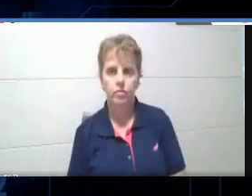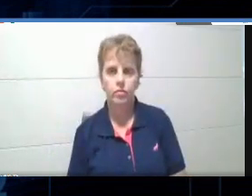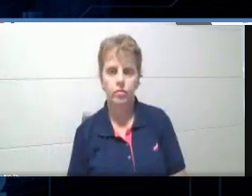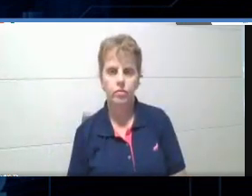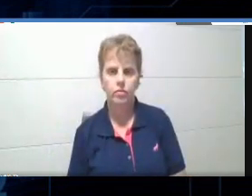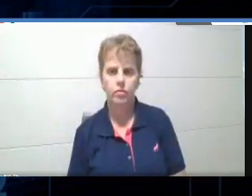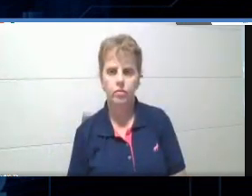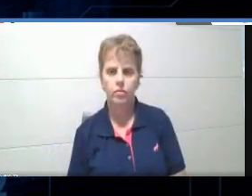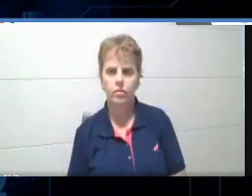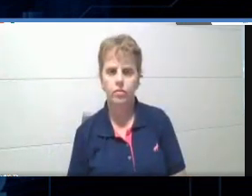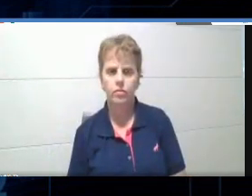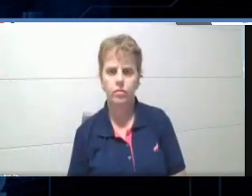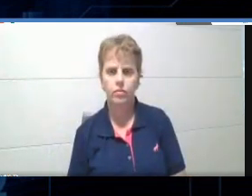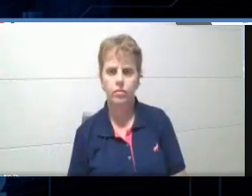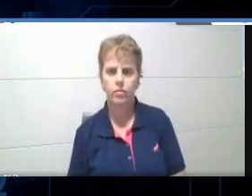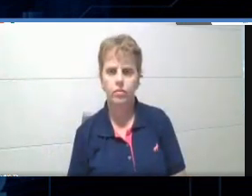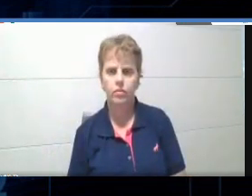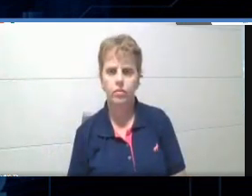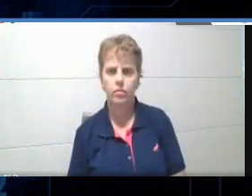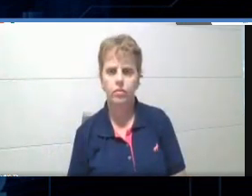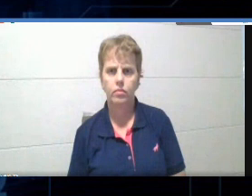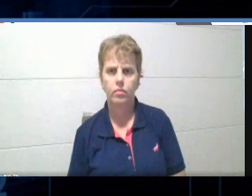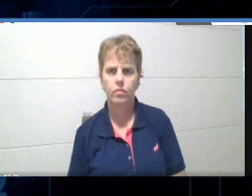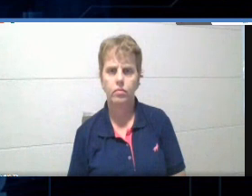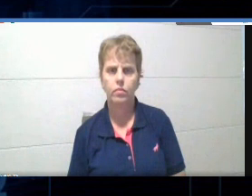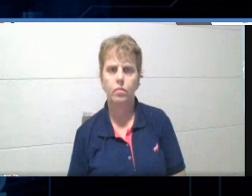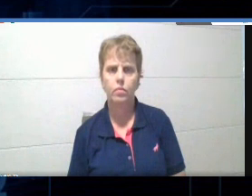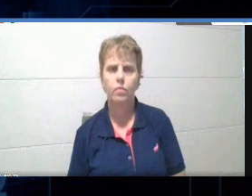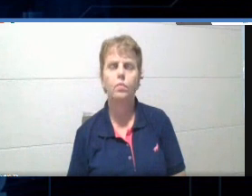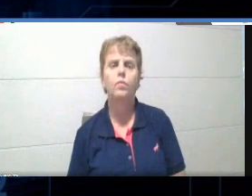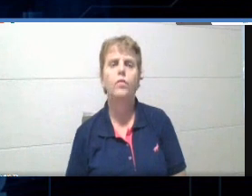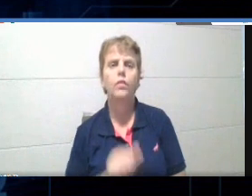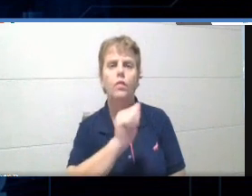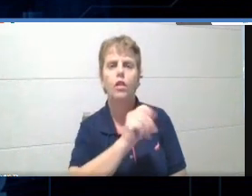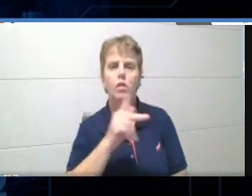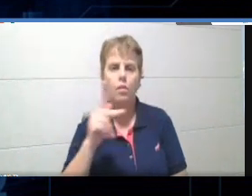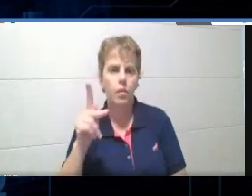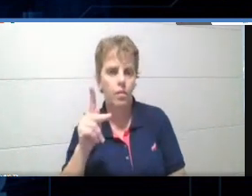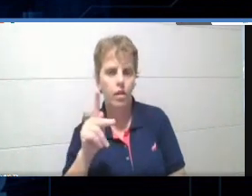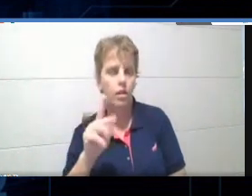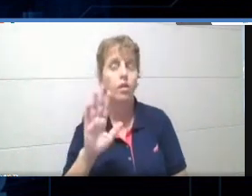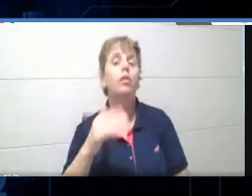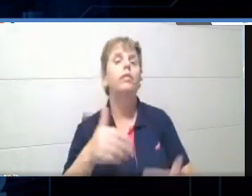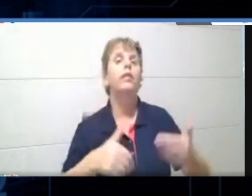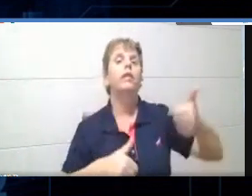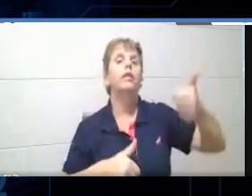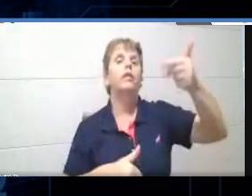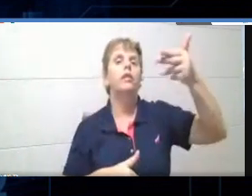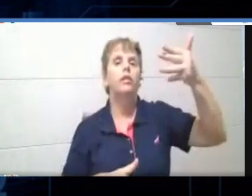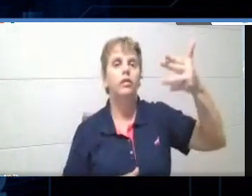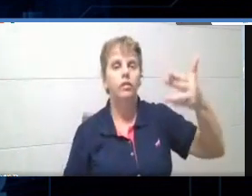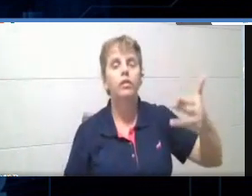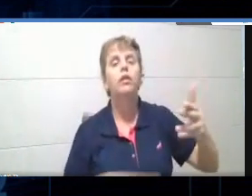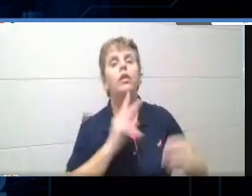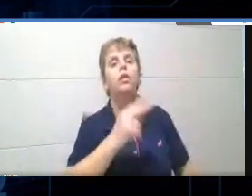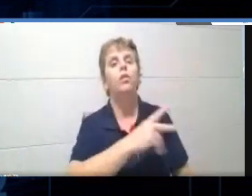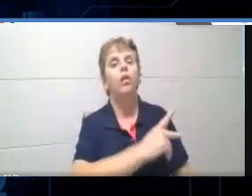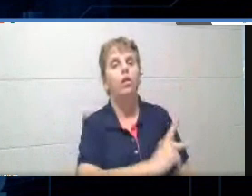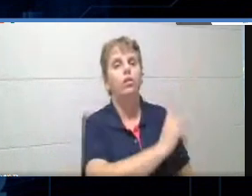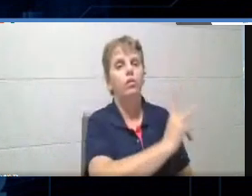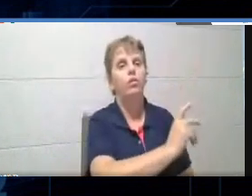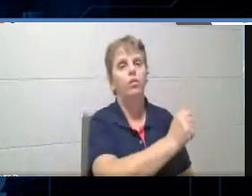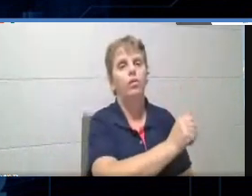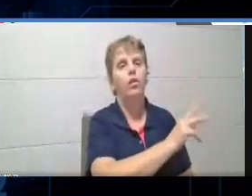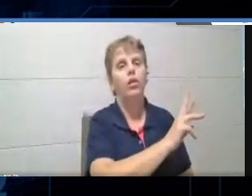Nesse aplicativo, resultado, ele não gera um ranking que nem o Kahoot? Sim, gera um ranking, tá? Você pode estar